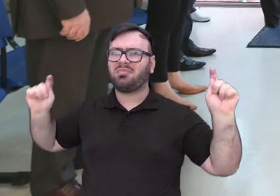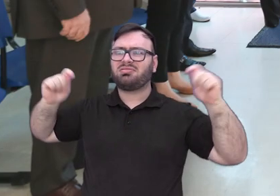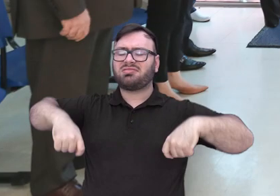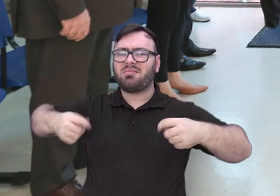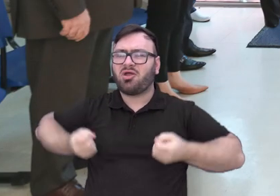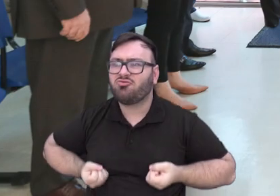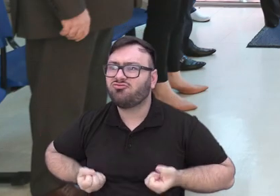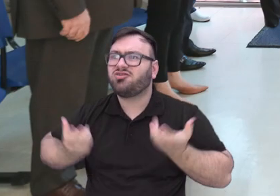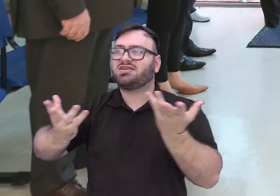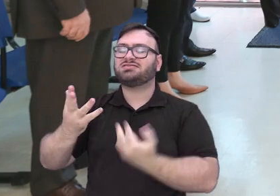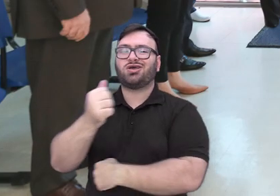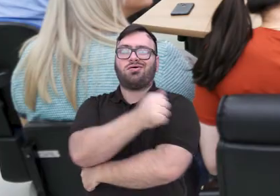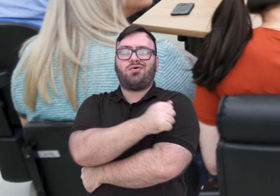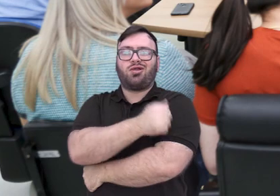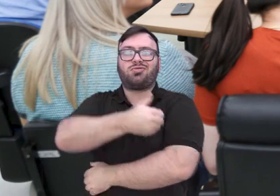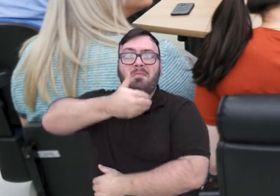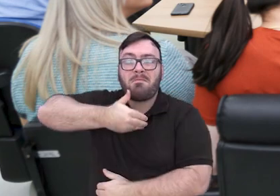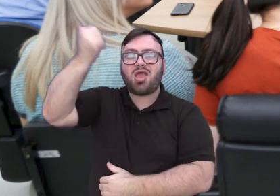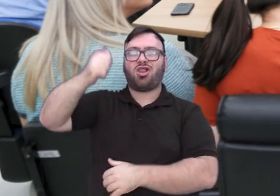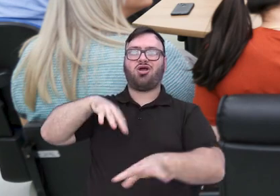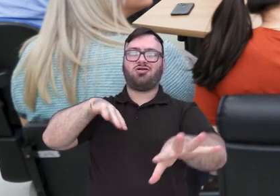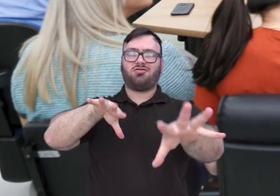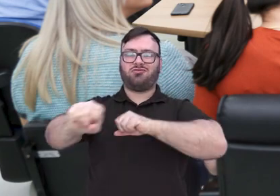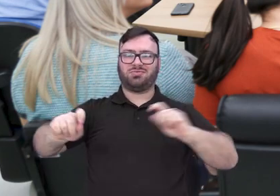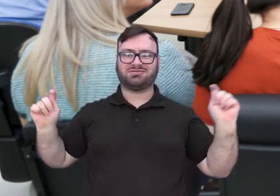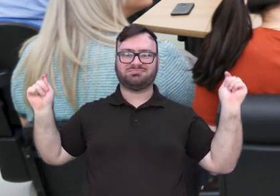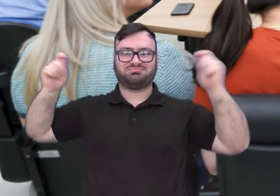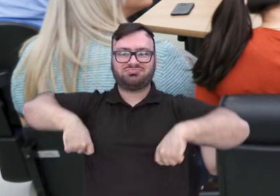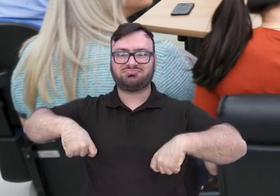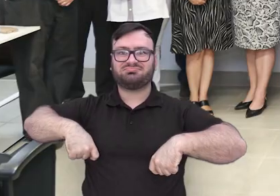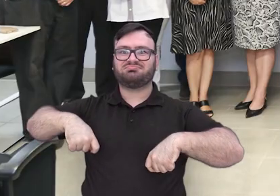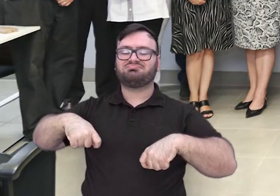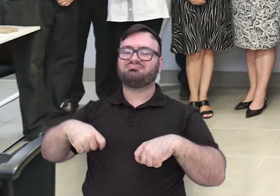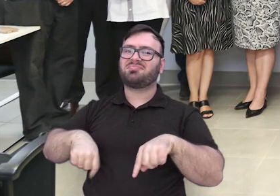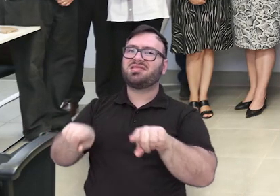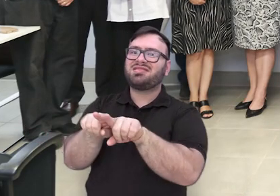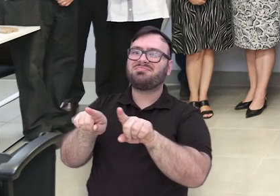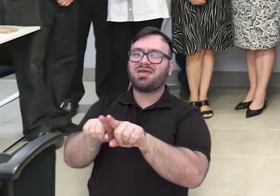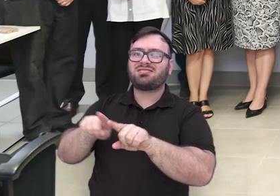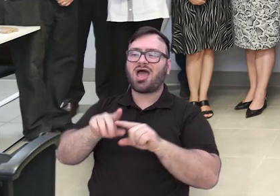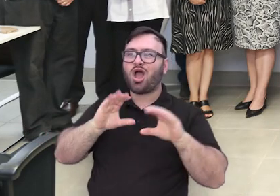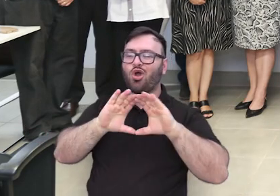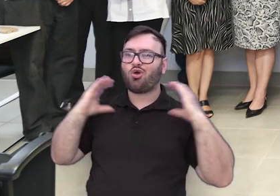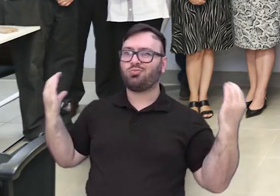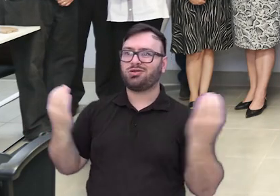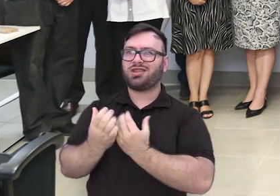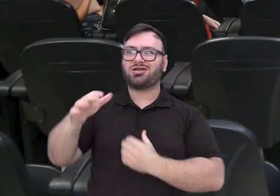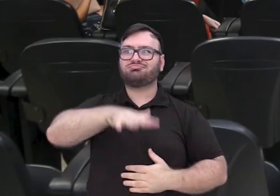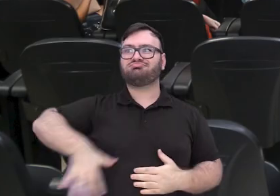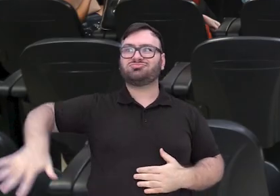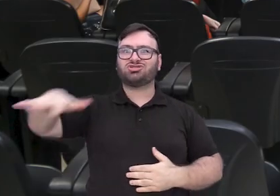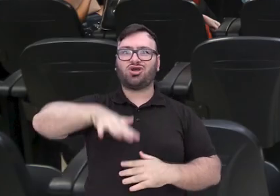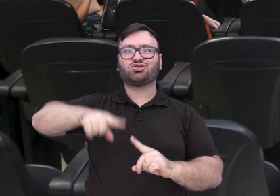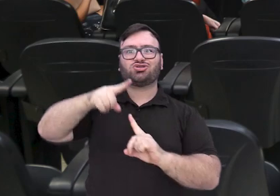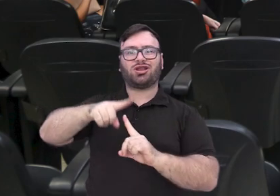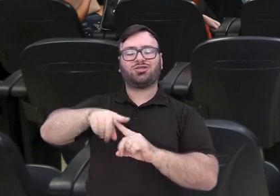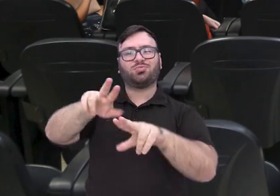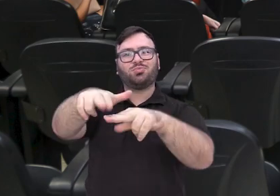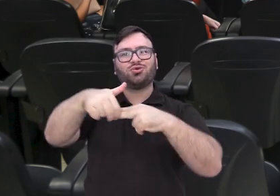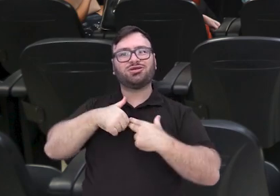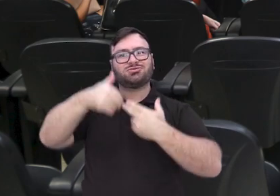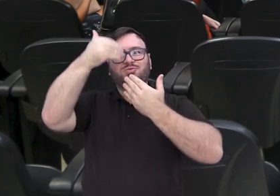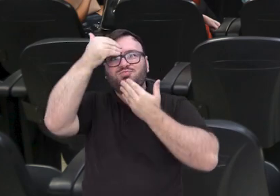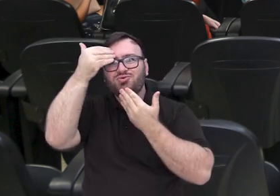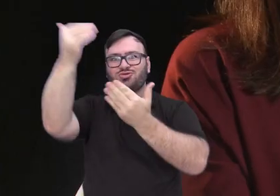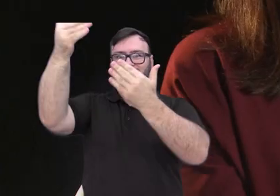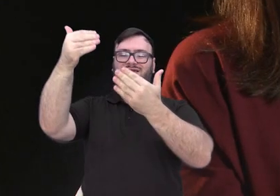aluno a melhor formação possível dentro daquela comunidade toda de Toledo. Então, meu, muito obrigada